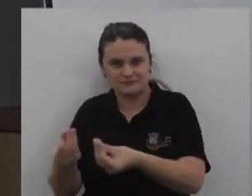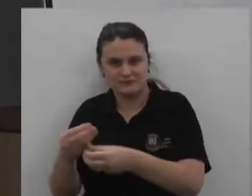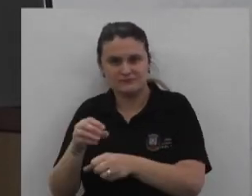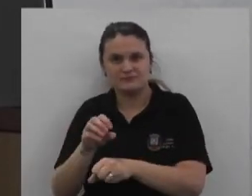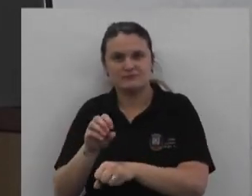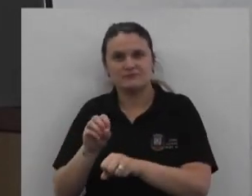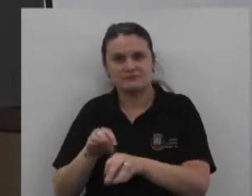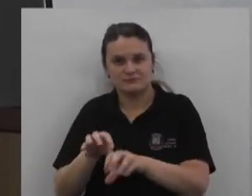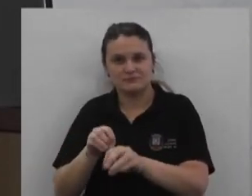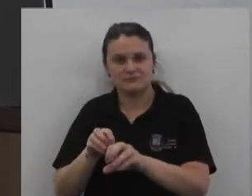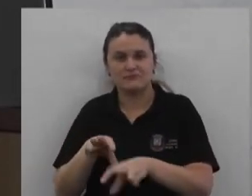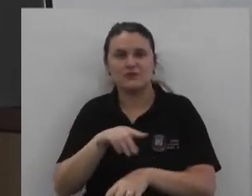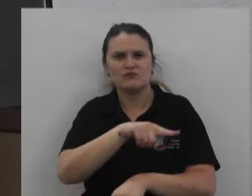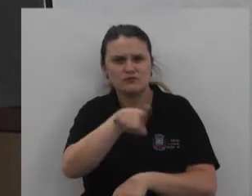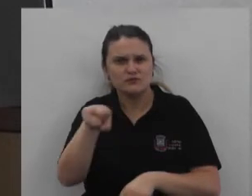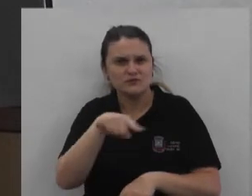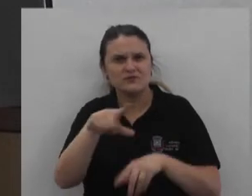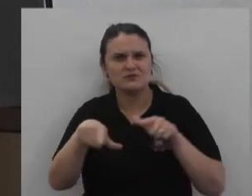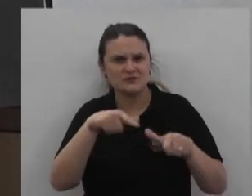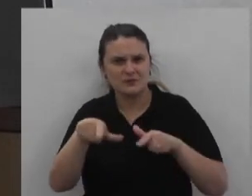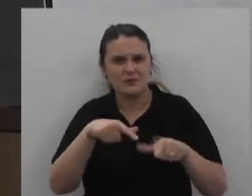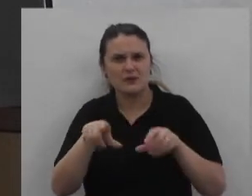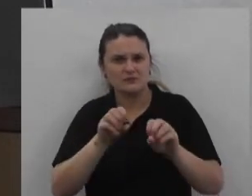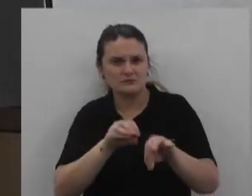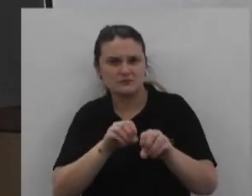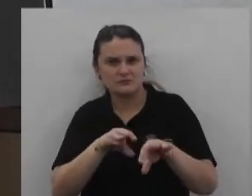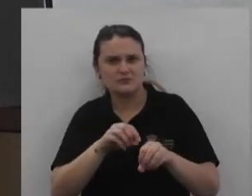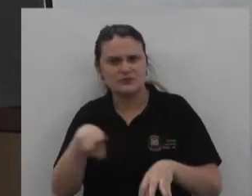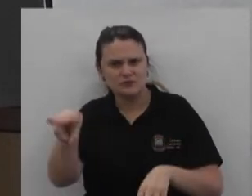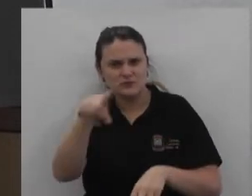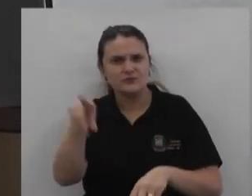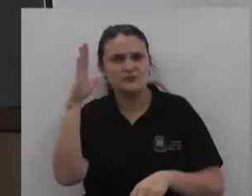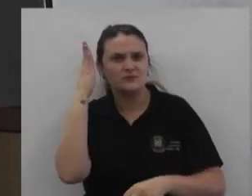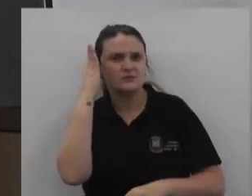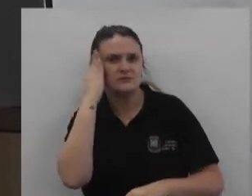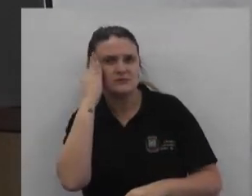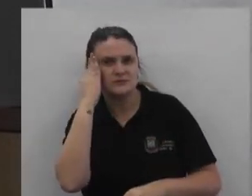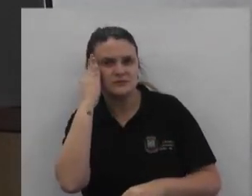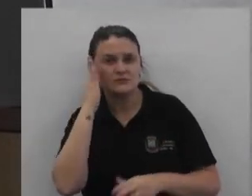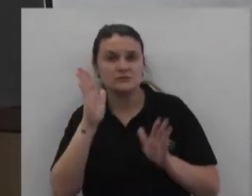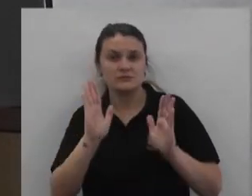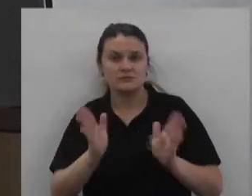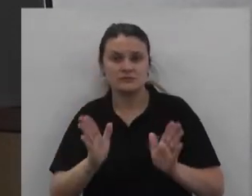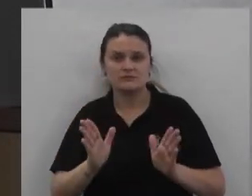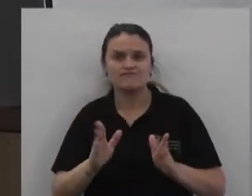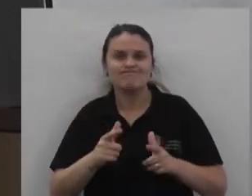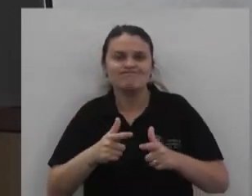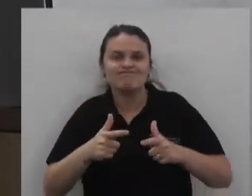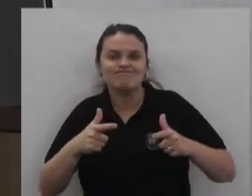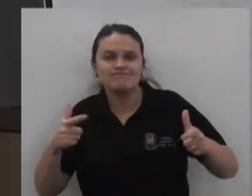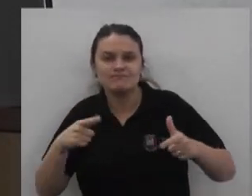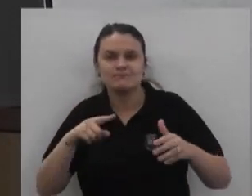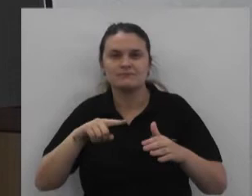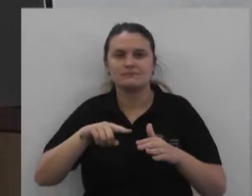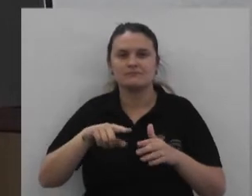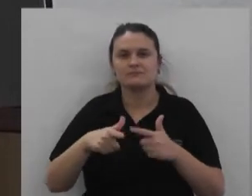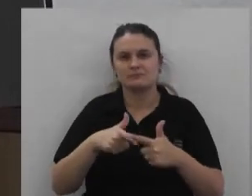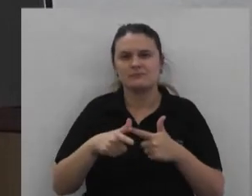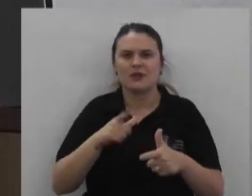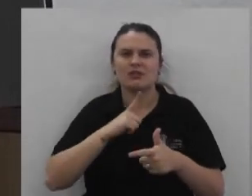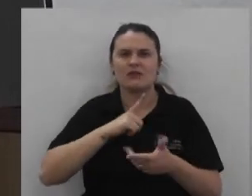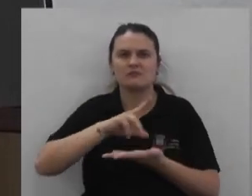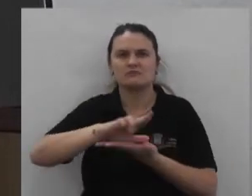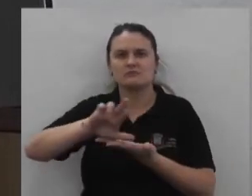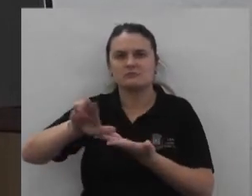Vocês que trabalham Na educação Vocês que estão Na ponta da educação A gente sabe Que hoje o nosso Grande problema Temos